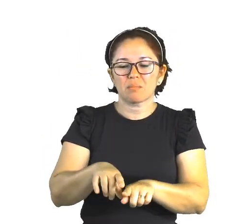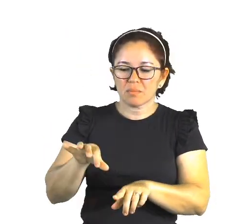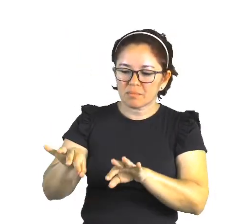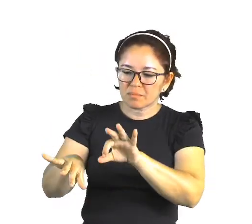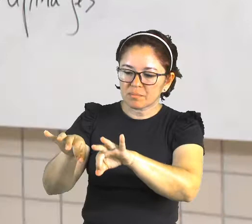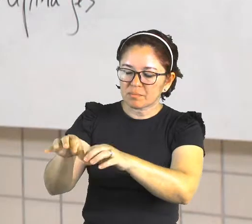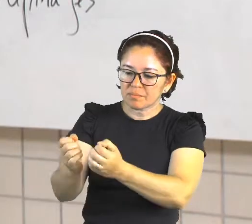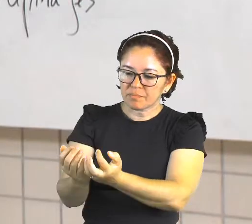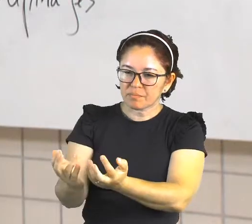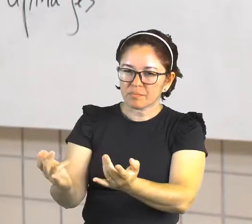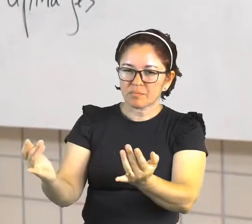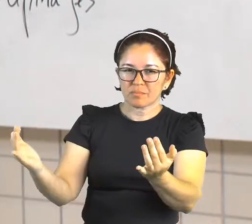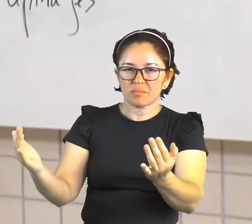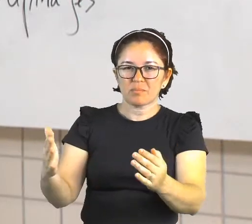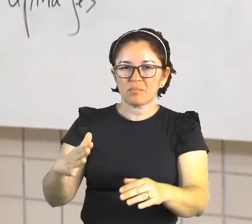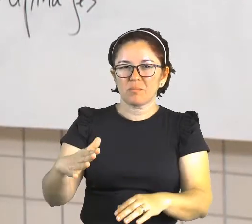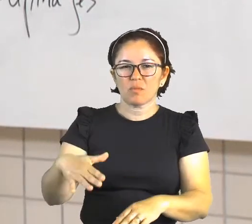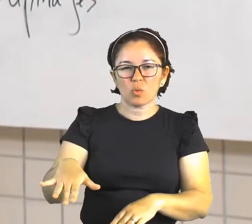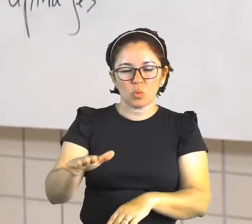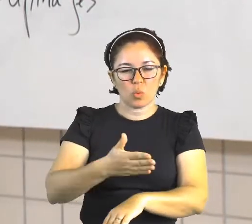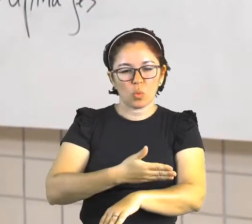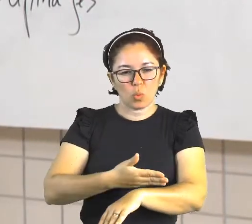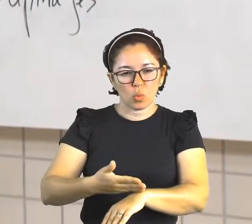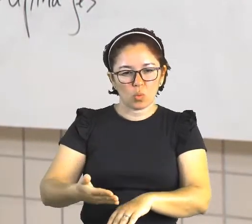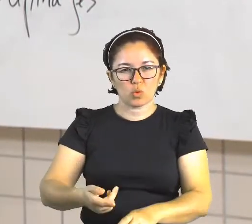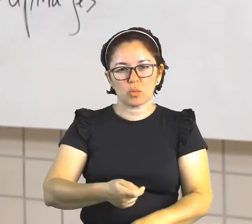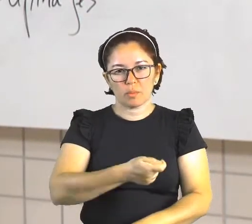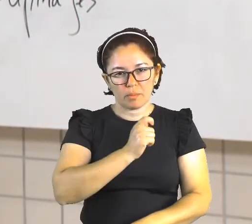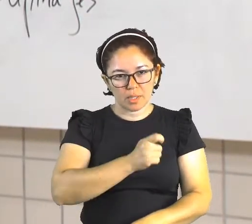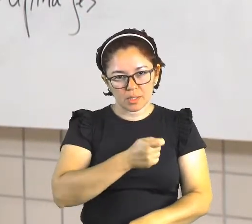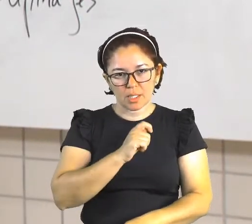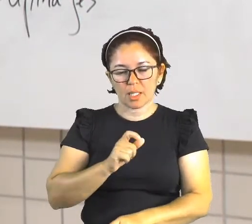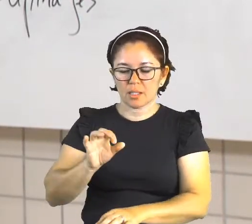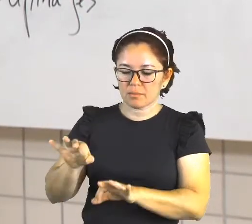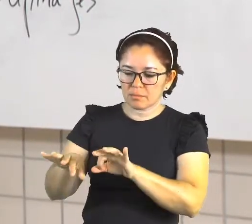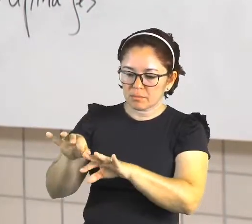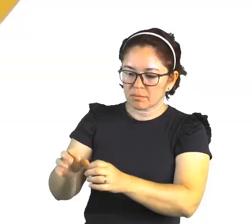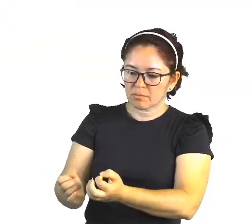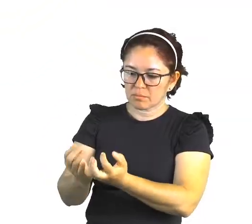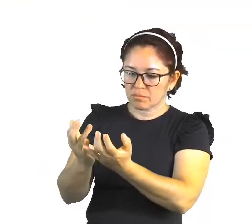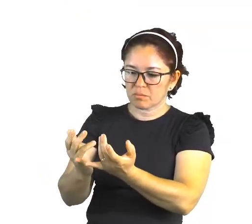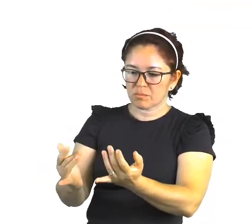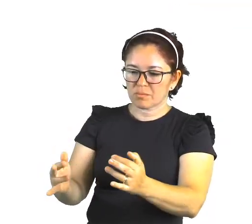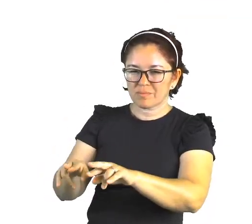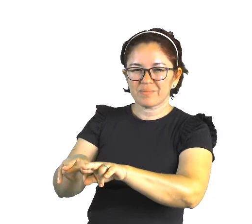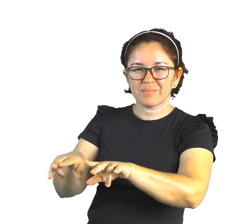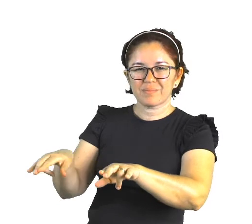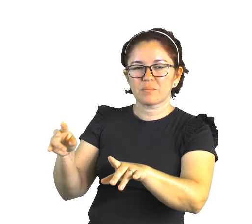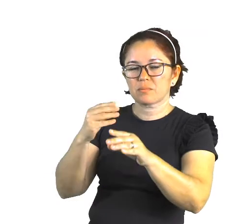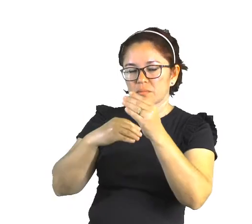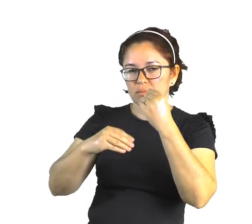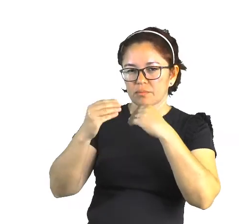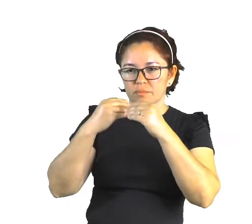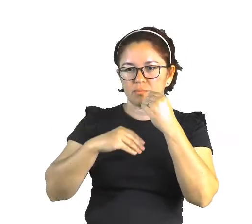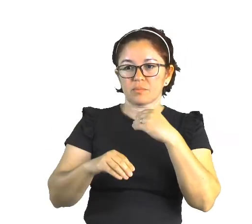é a pesca e a agricultura, o cultivo de várias espécies vegetais. Xerente. Os